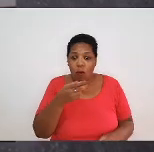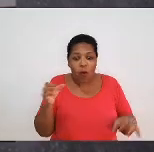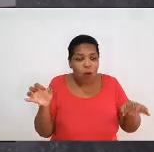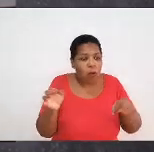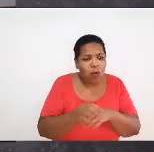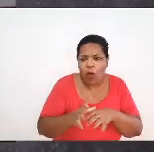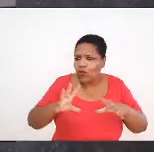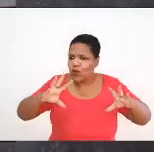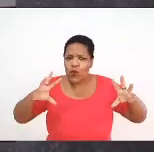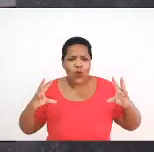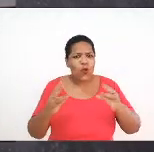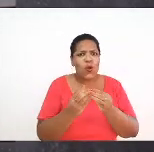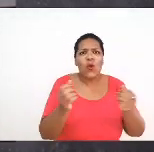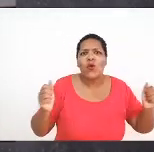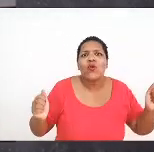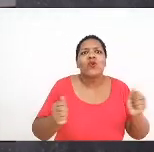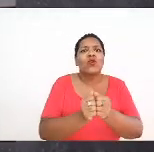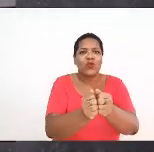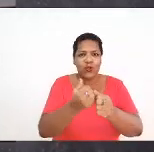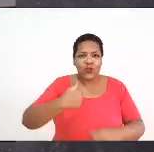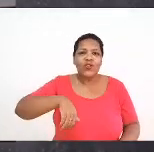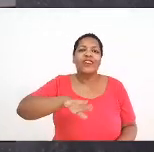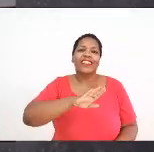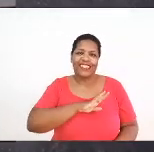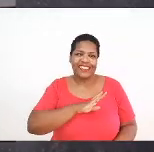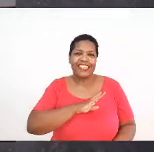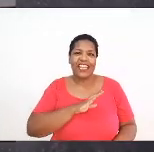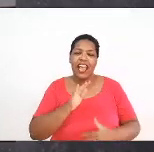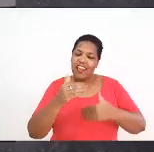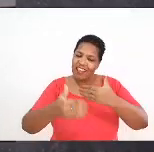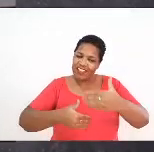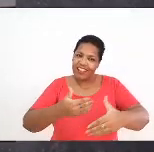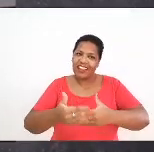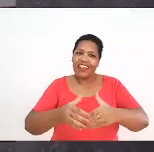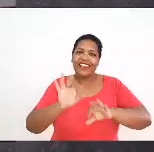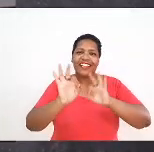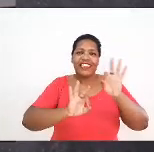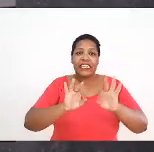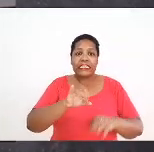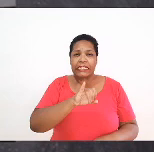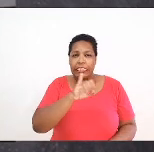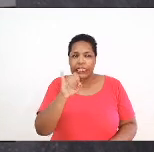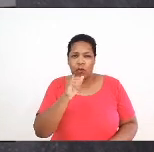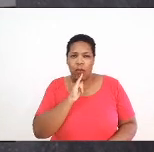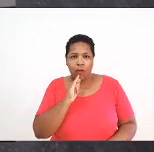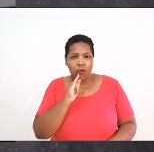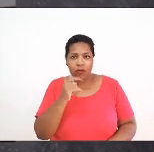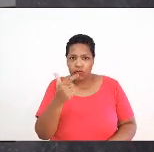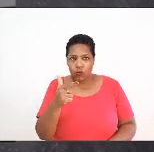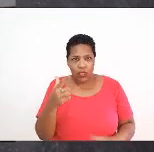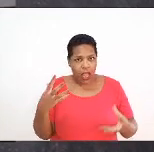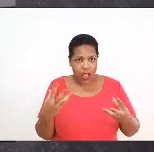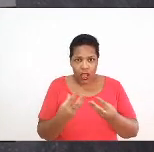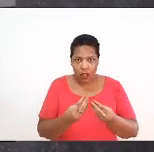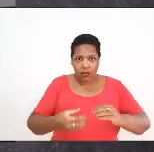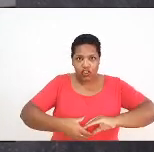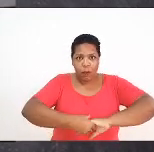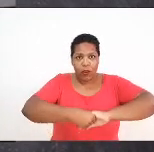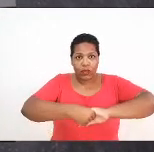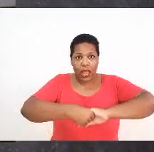junto com a gente para fazer esse processo, dizer que se a gente não estivesse juntos, de mãos dadas, tudo isso seria